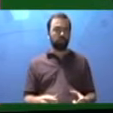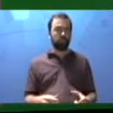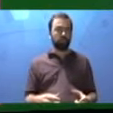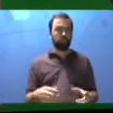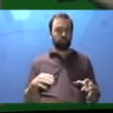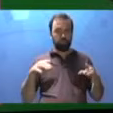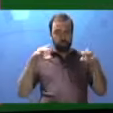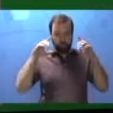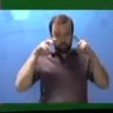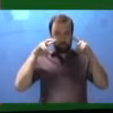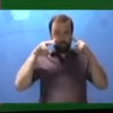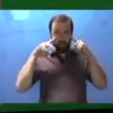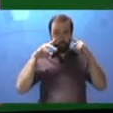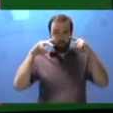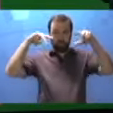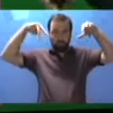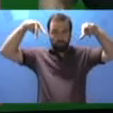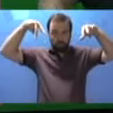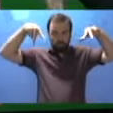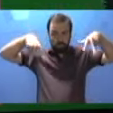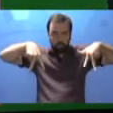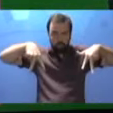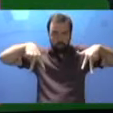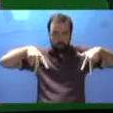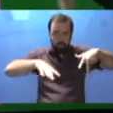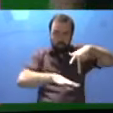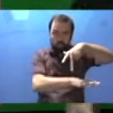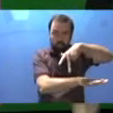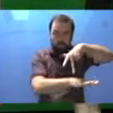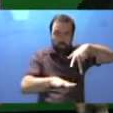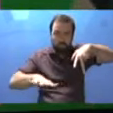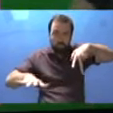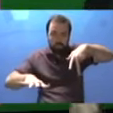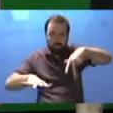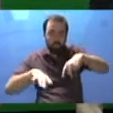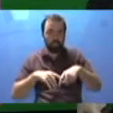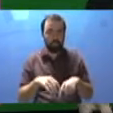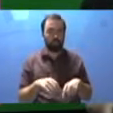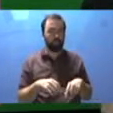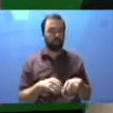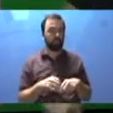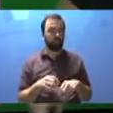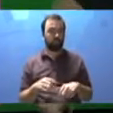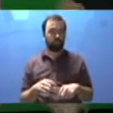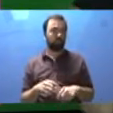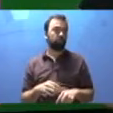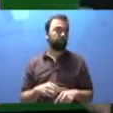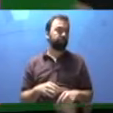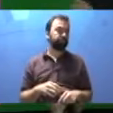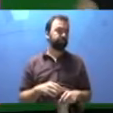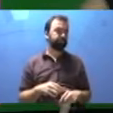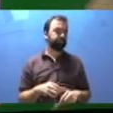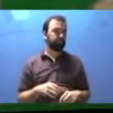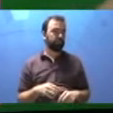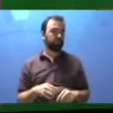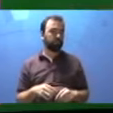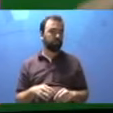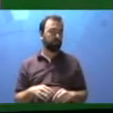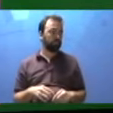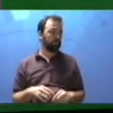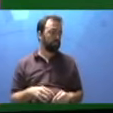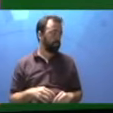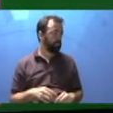representado a partir da visão vertical. É essa que eu te falei. como se eu estivesse olhando lá para baixo e vendo o espaço que eu quero achar.